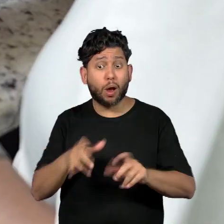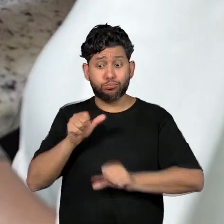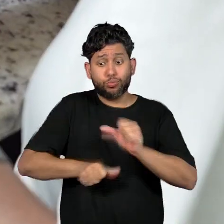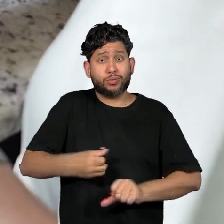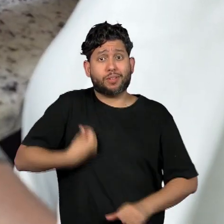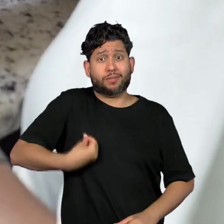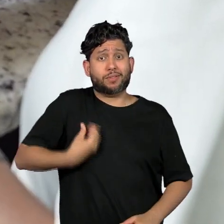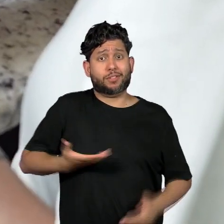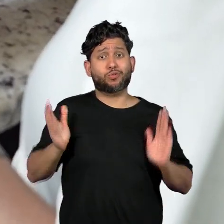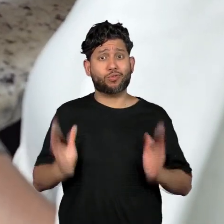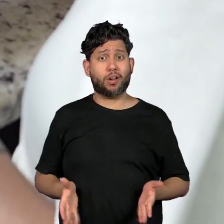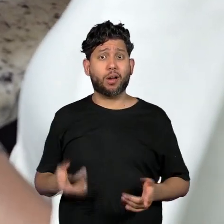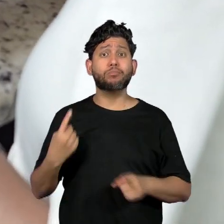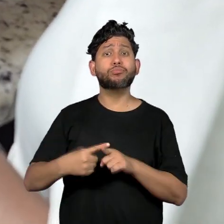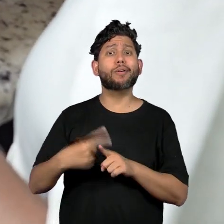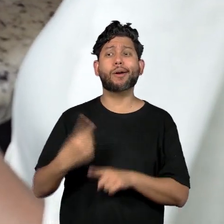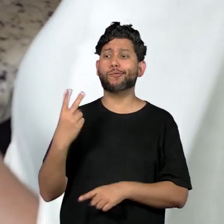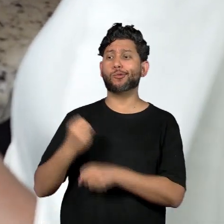porque a escola acaba